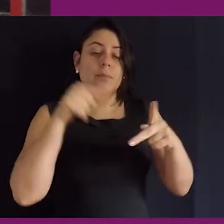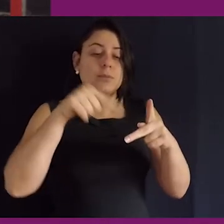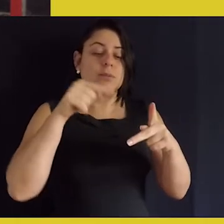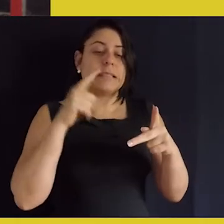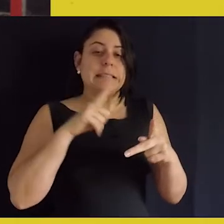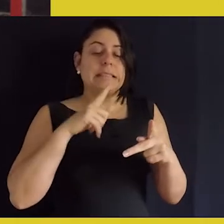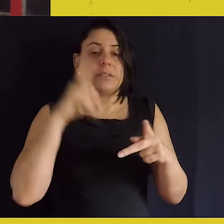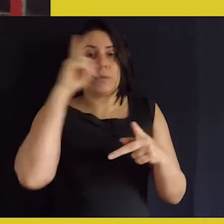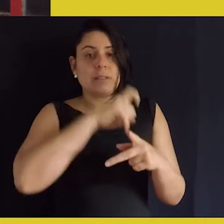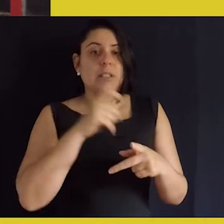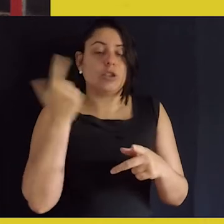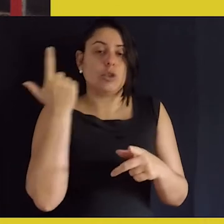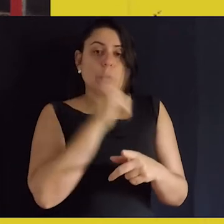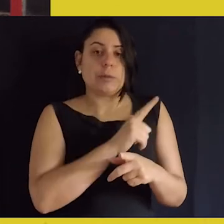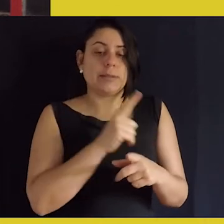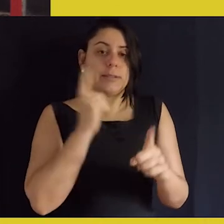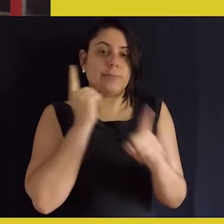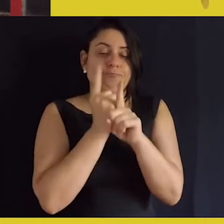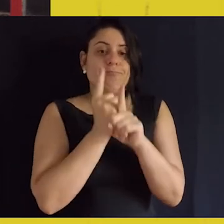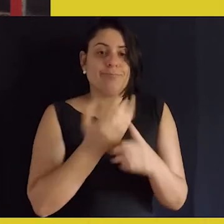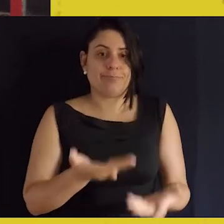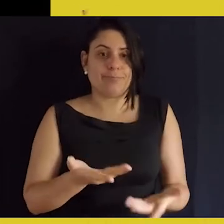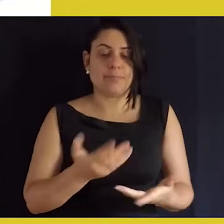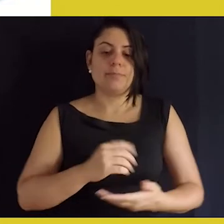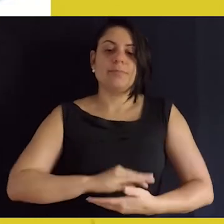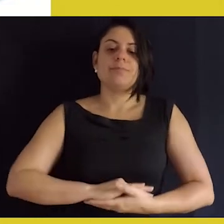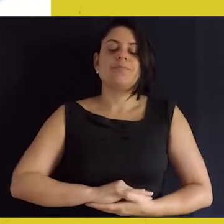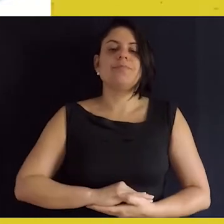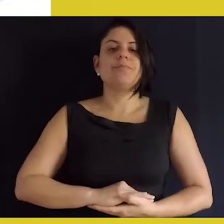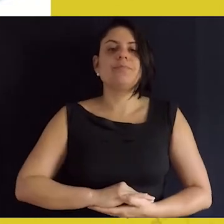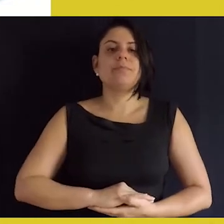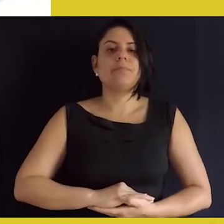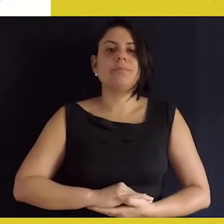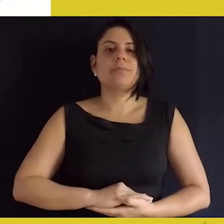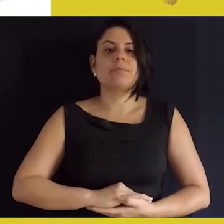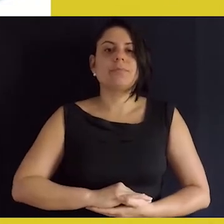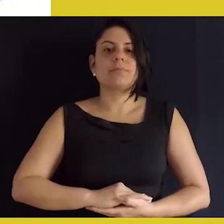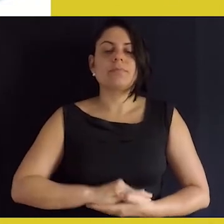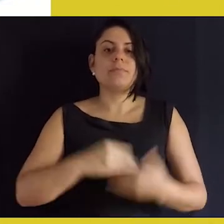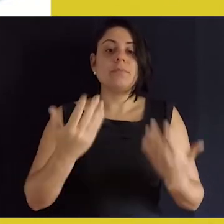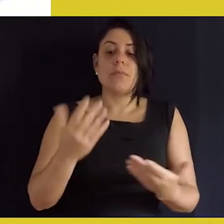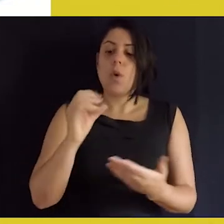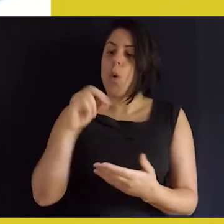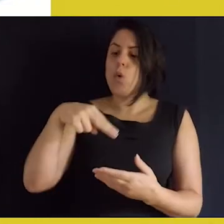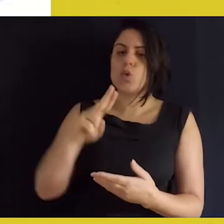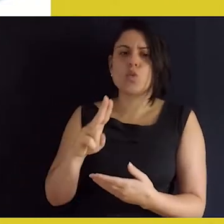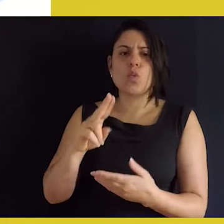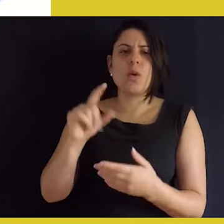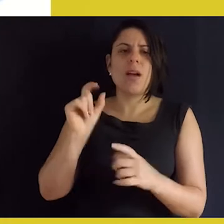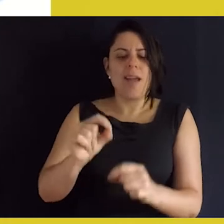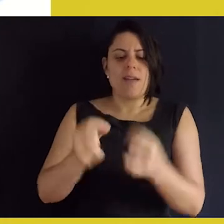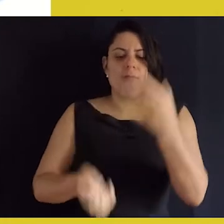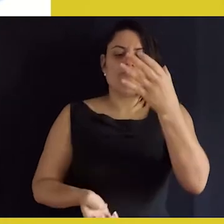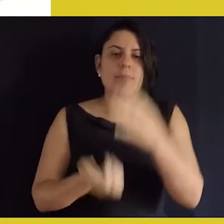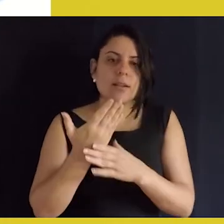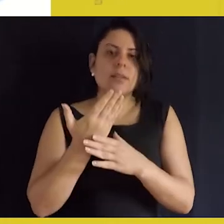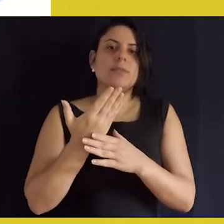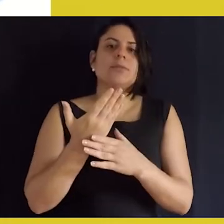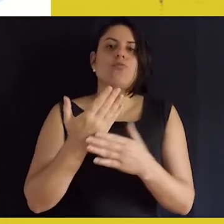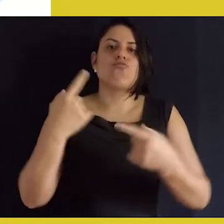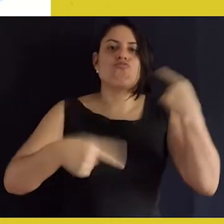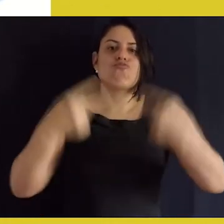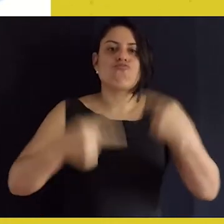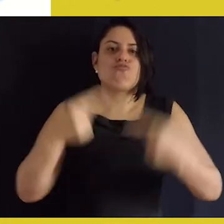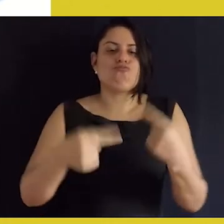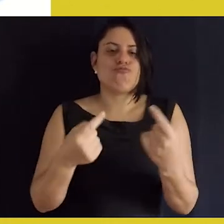é o público que a gente tem mais dificuldade de acessar, né? O NU não tem uma política pública, né? Ele é